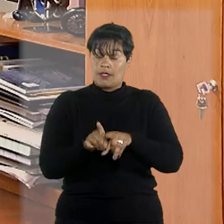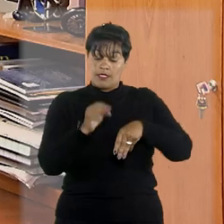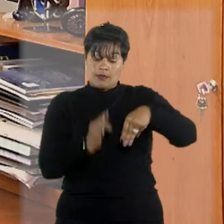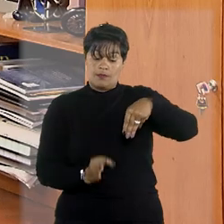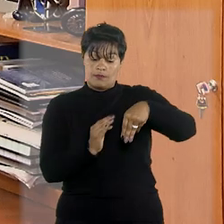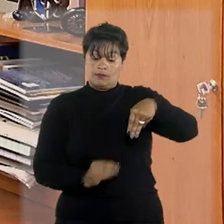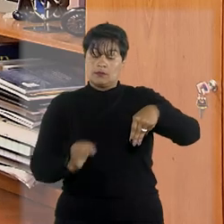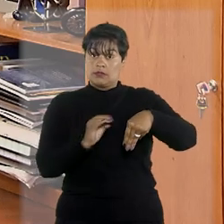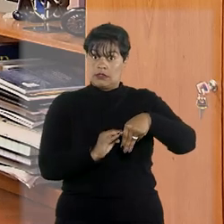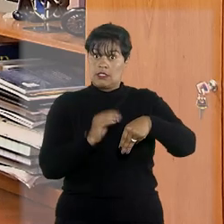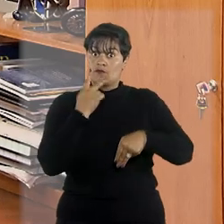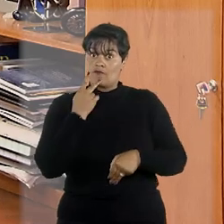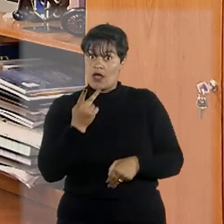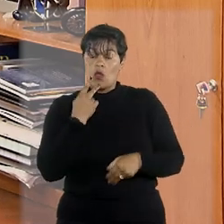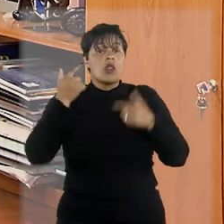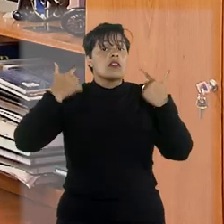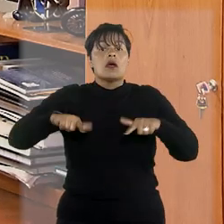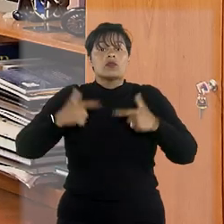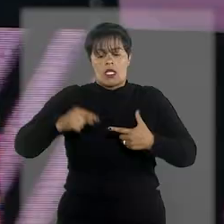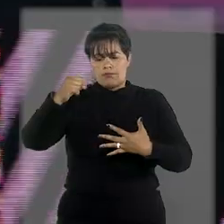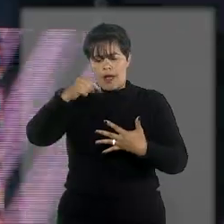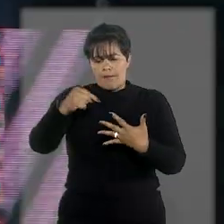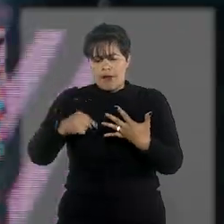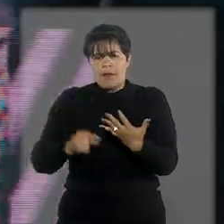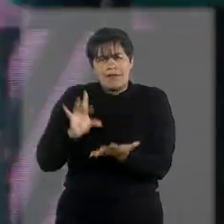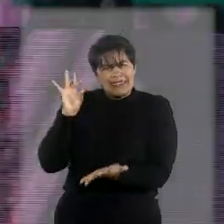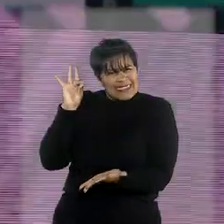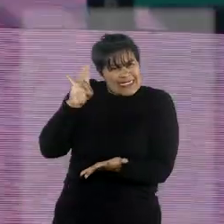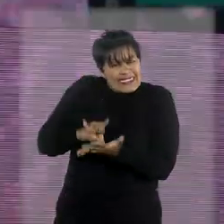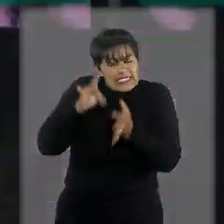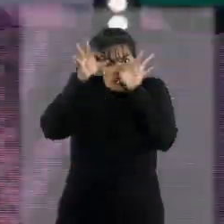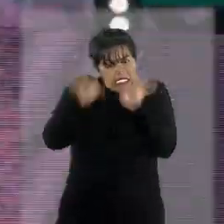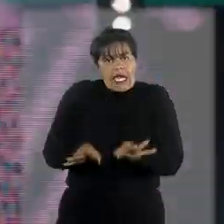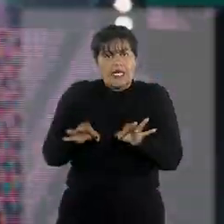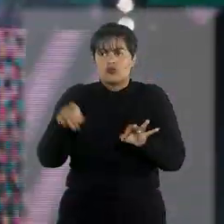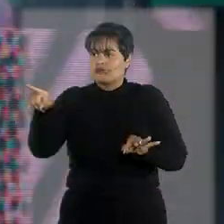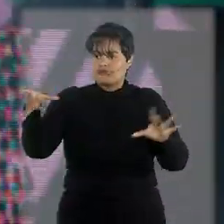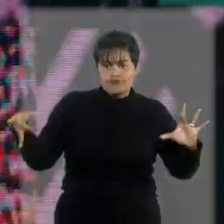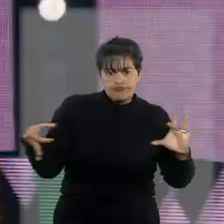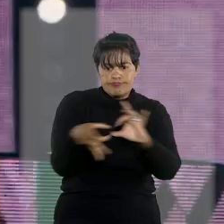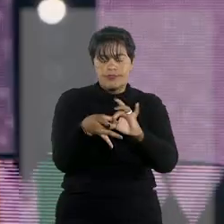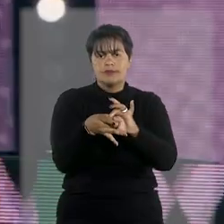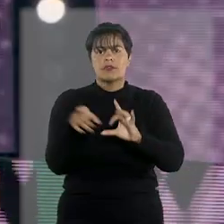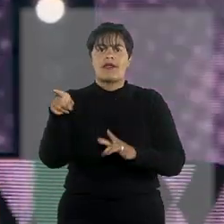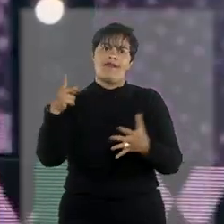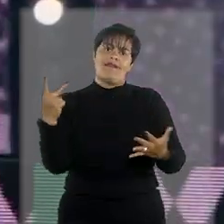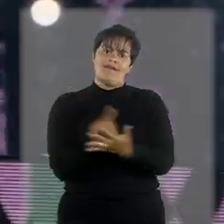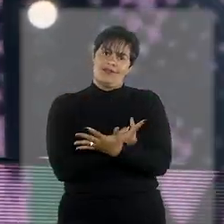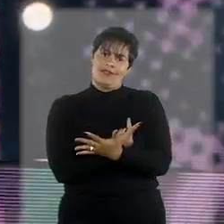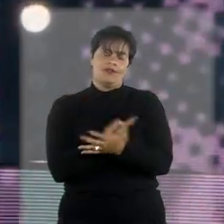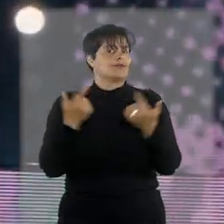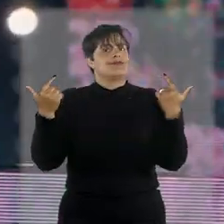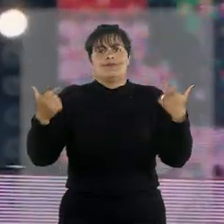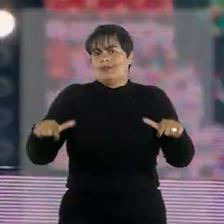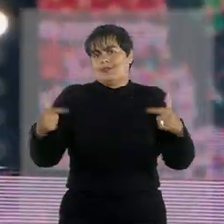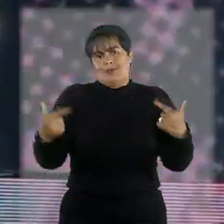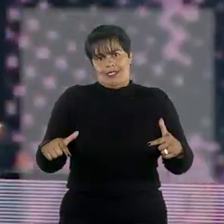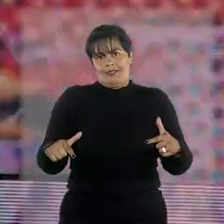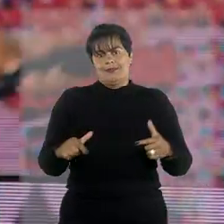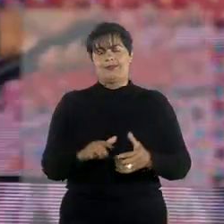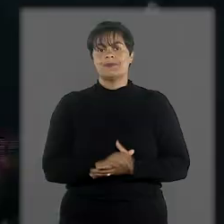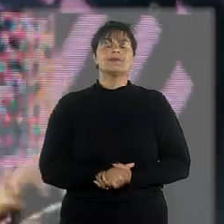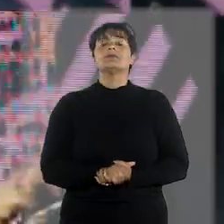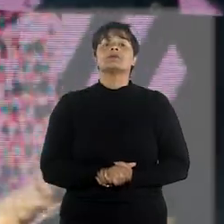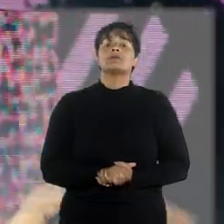não demonstrou a presença de elementos concretos que indicassem o vínculo estável e permanente entre o DJ e os demais